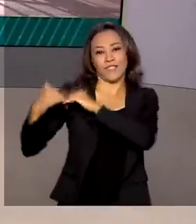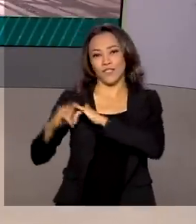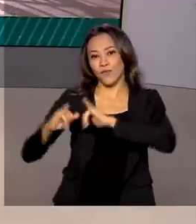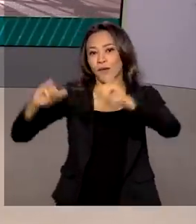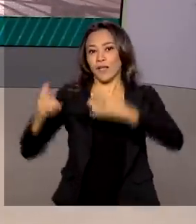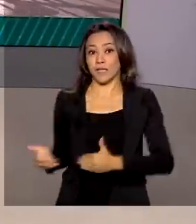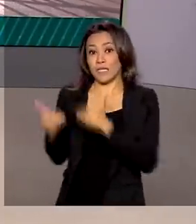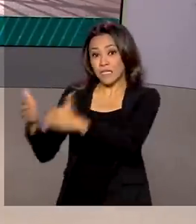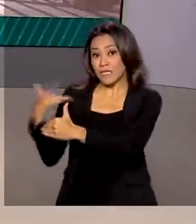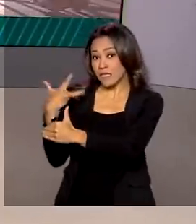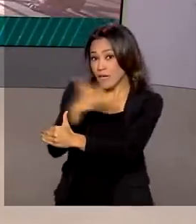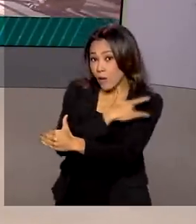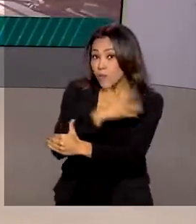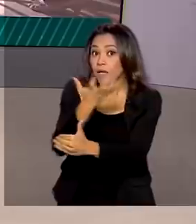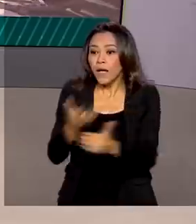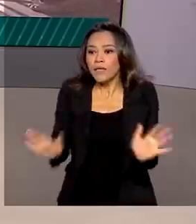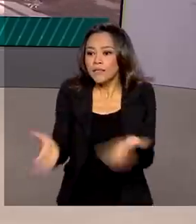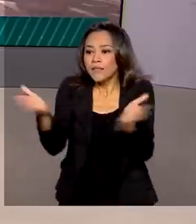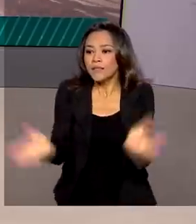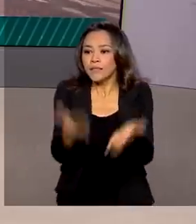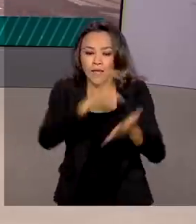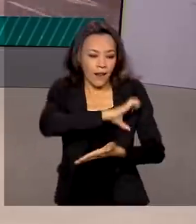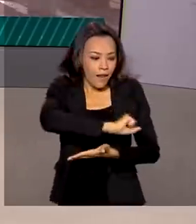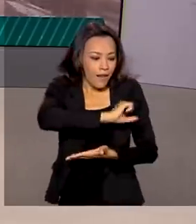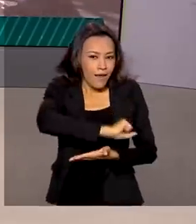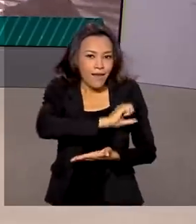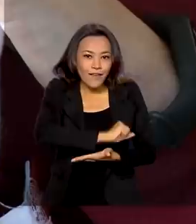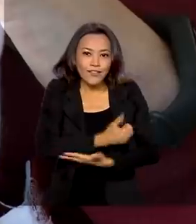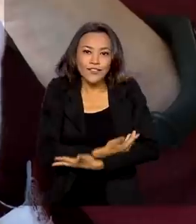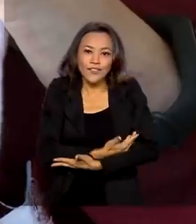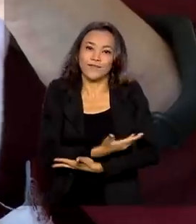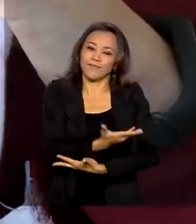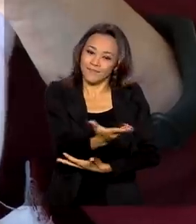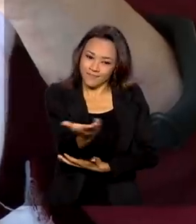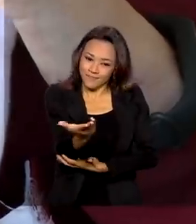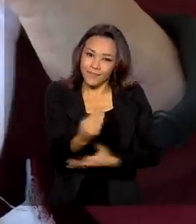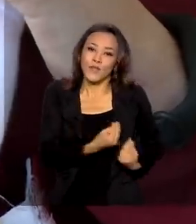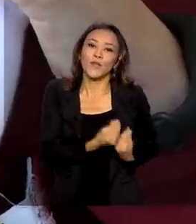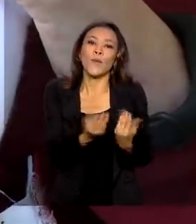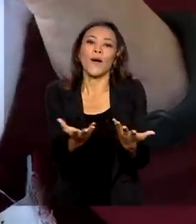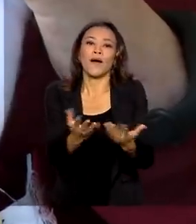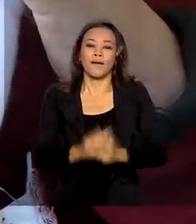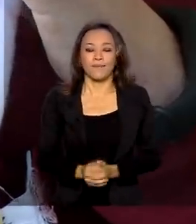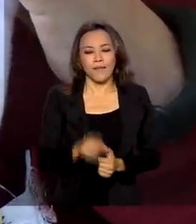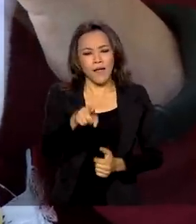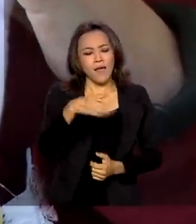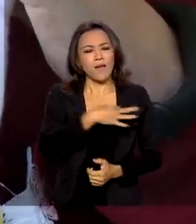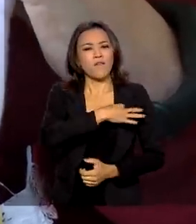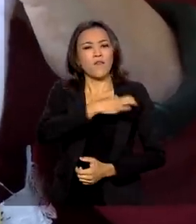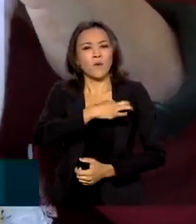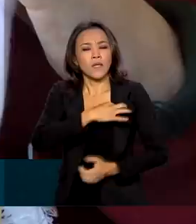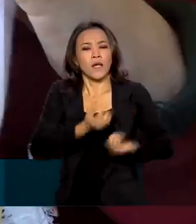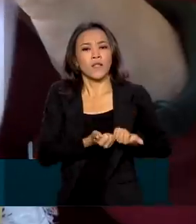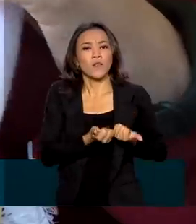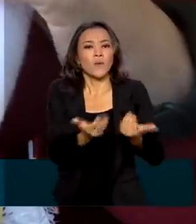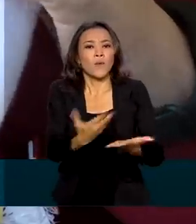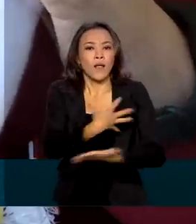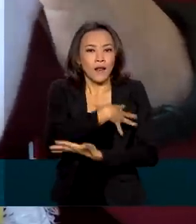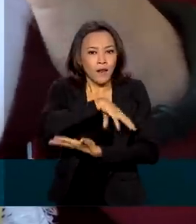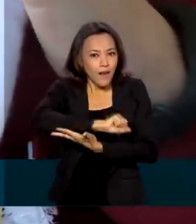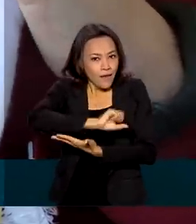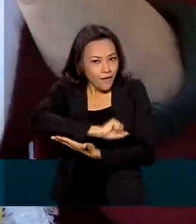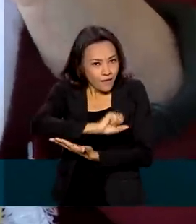quer incentivar a doação de leite humano no país. Um gesto voluntário, a doação de leite